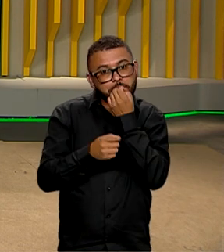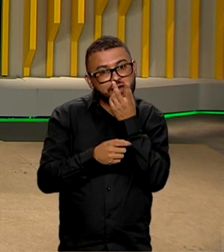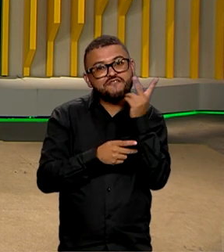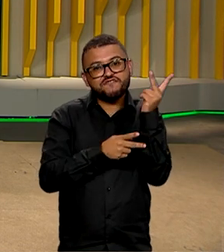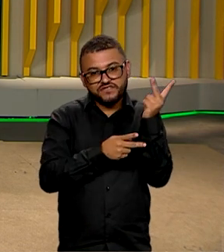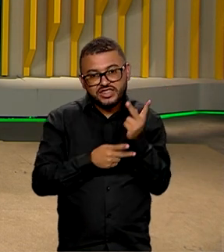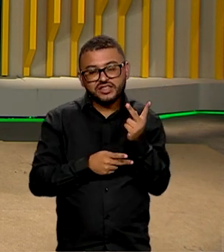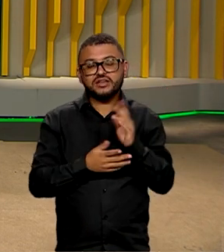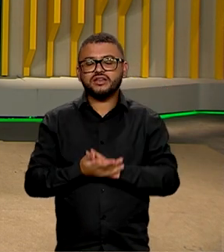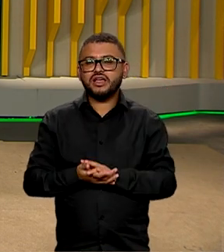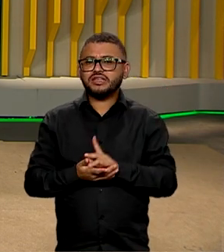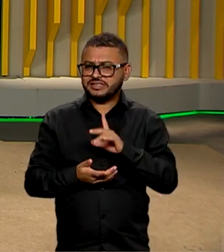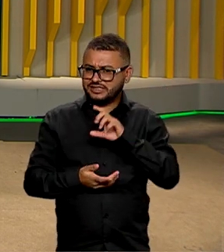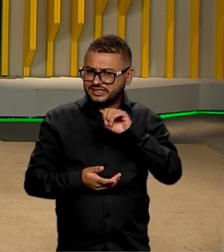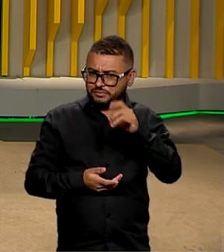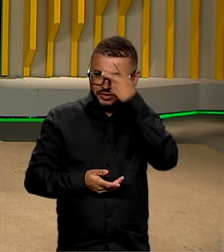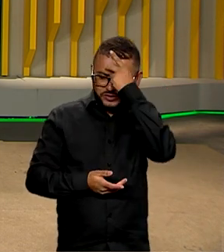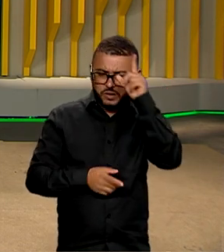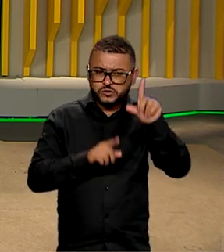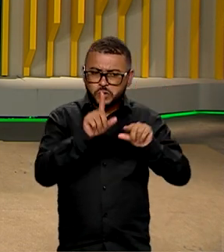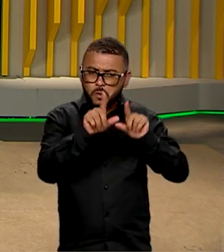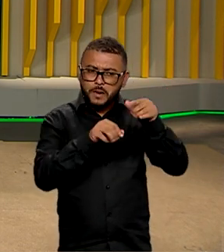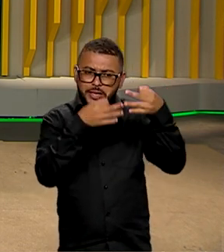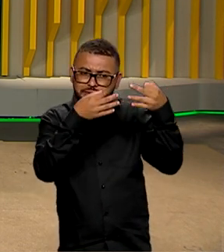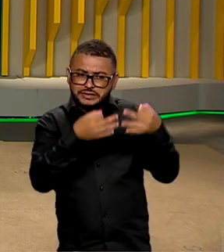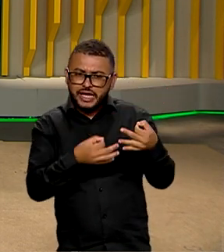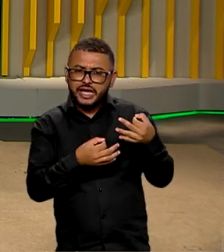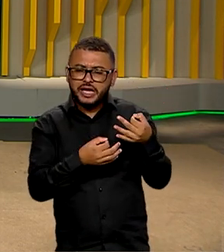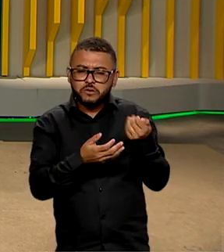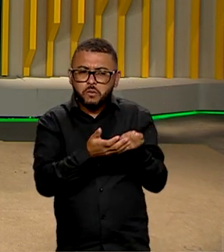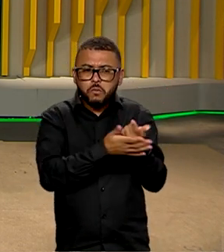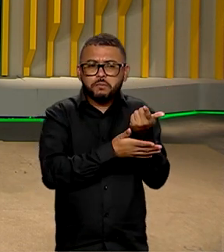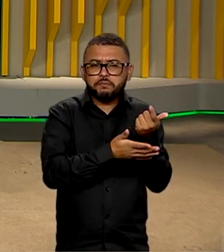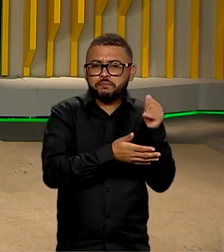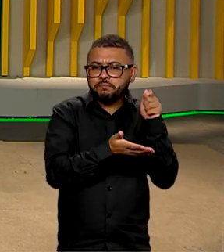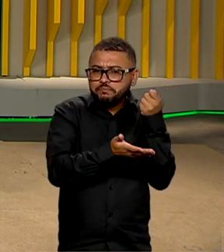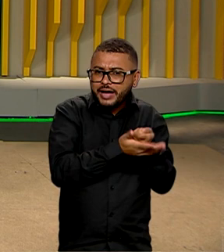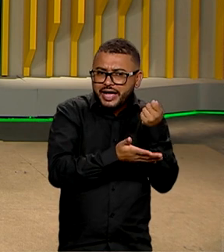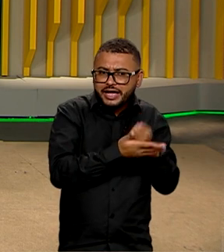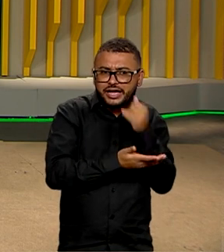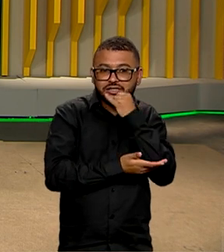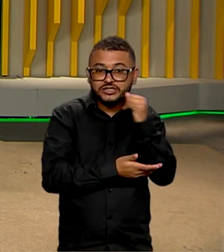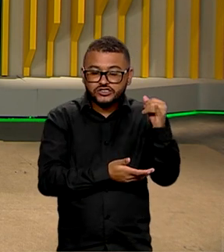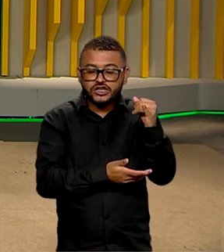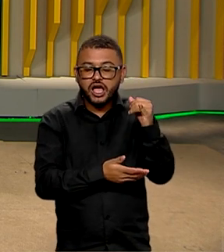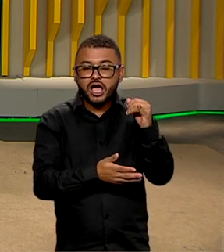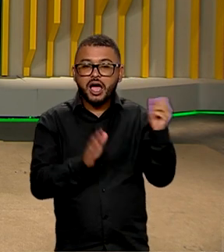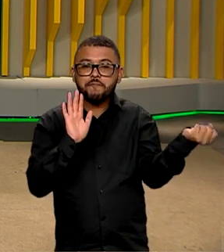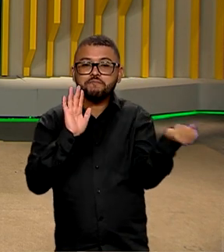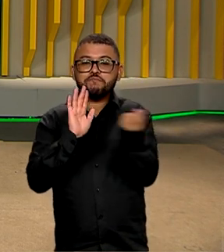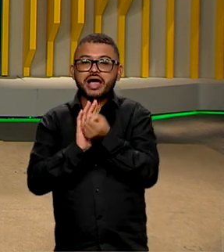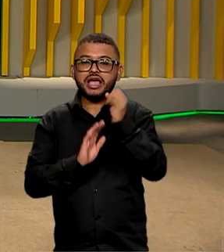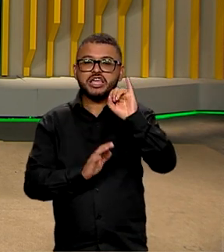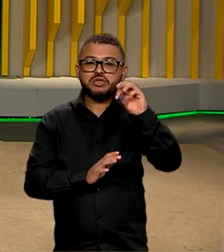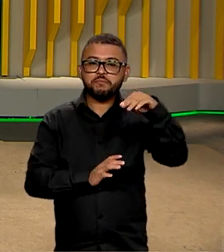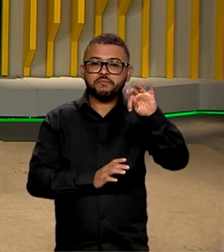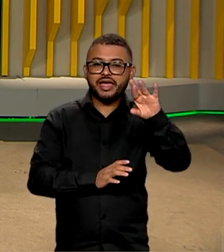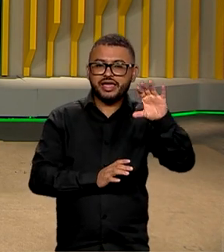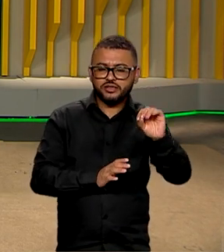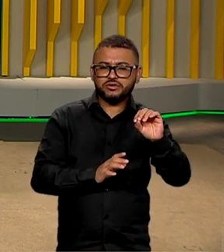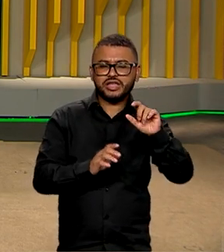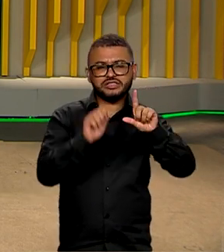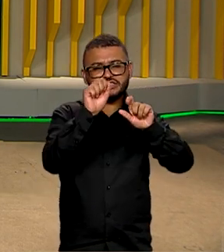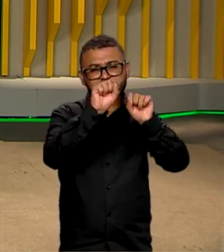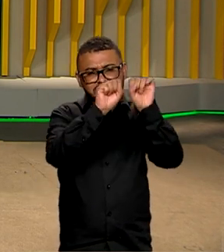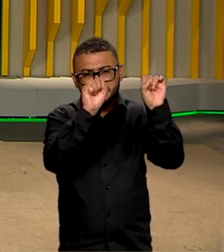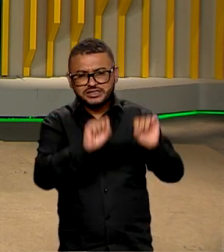ajudar o consumidor a ter escolhas conscientes sobre o gasto de energia de cada aparelho, o Inmetro criou uma plataforma com as